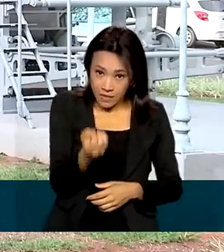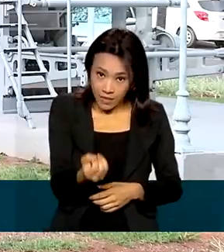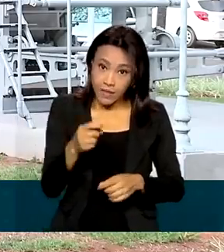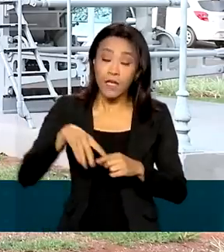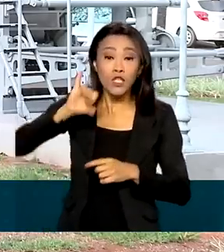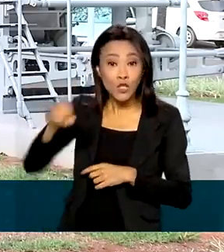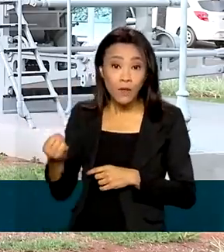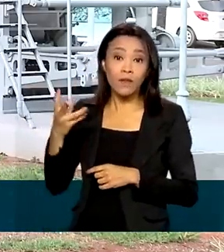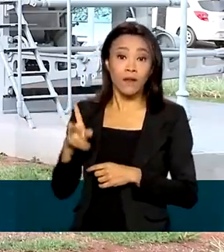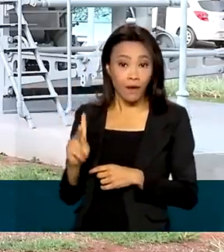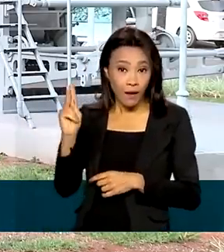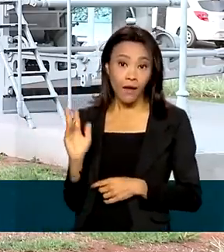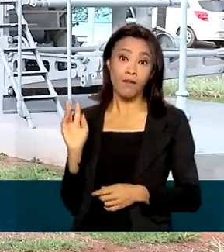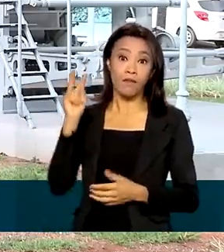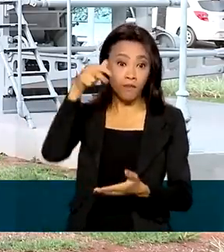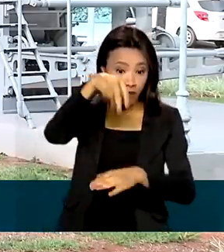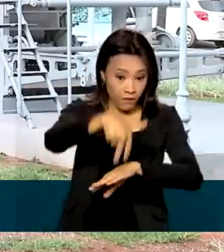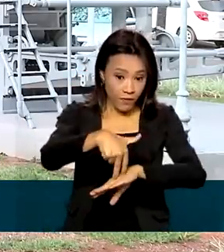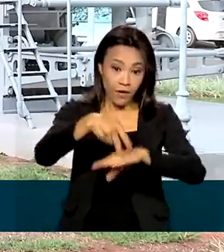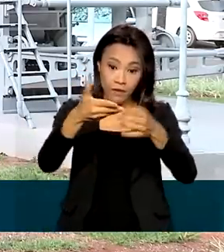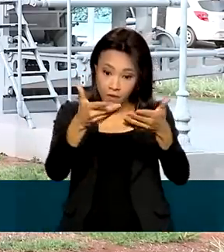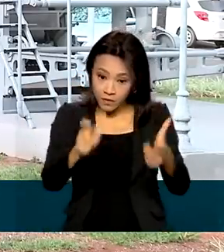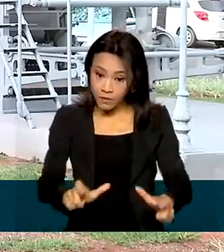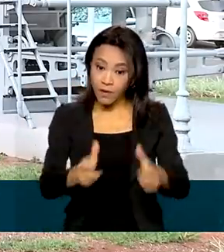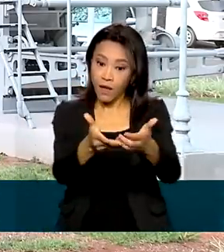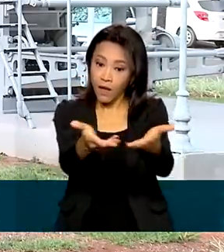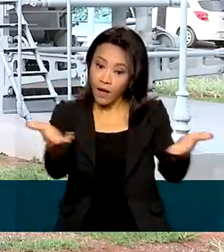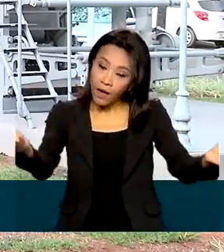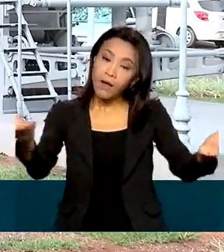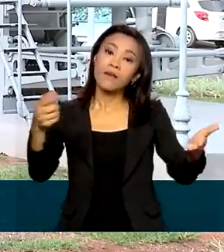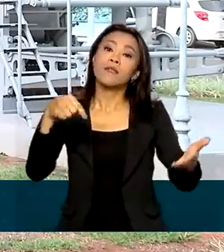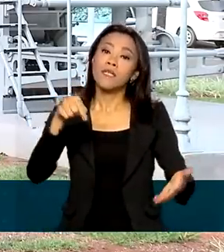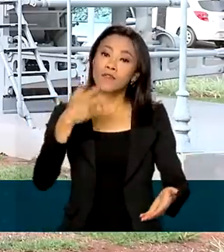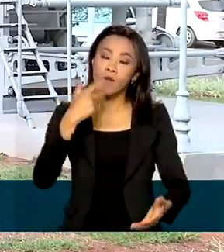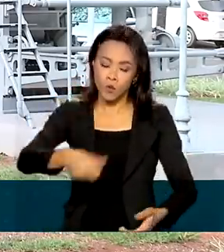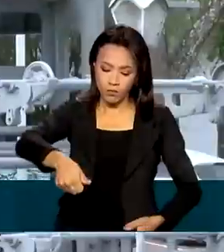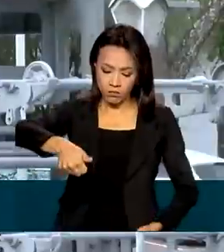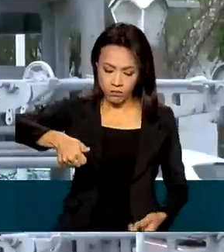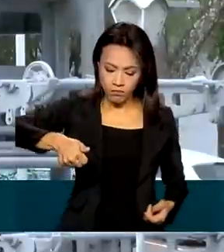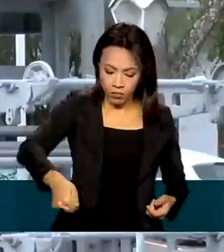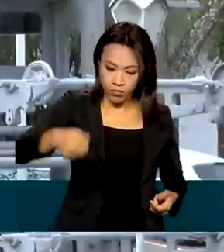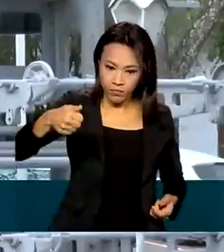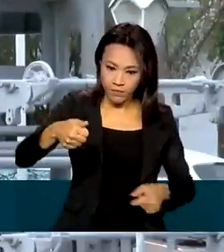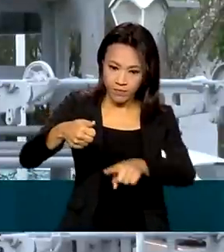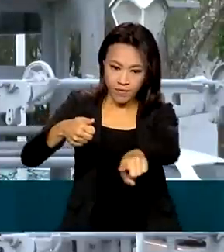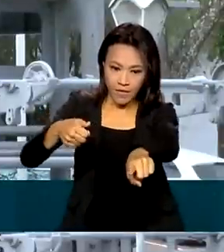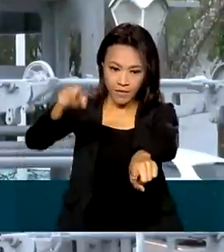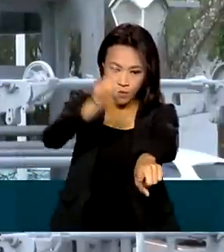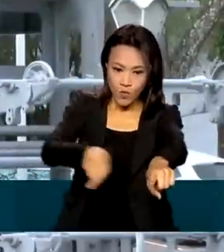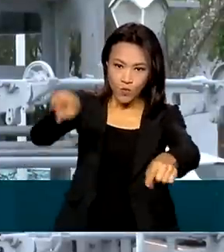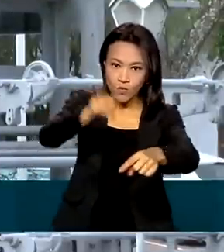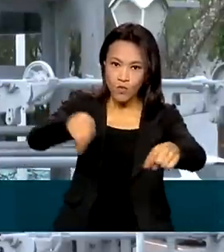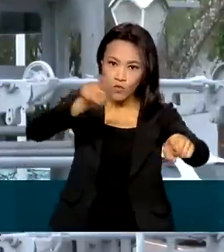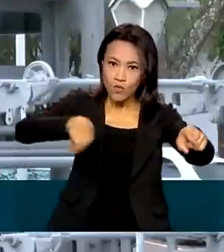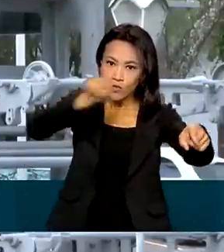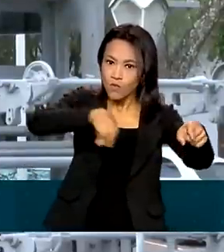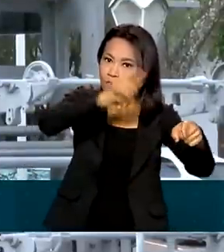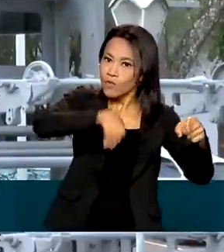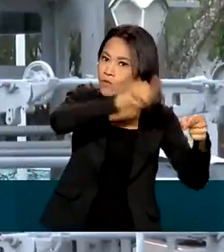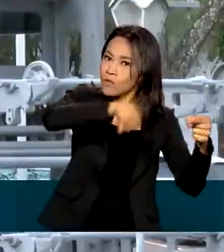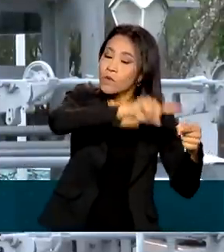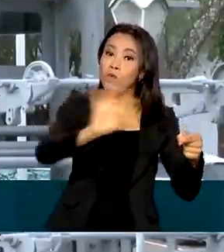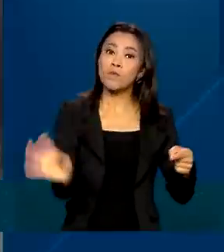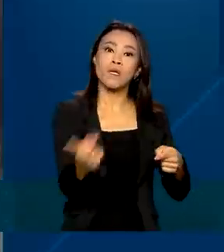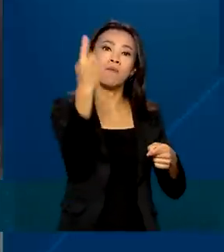Kubitschek veio até aqui à imprensa nacional e acionou o botão dessa rotativa para imprimir o primeiro